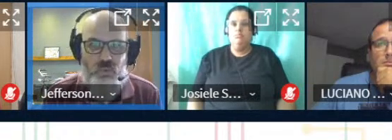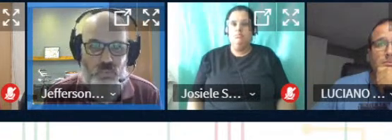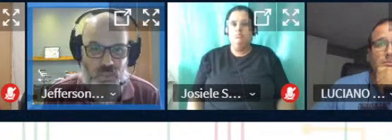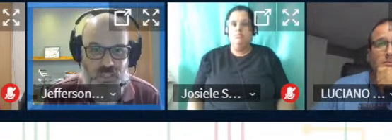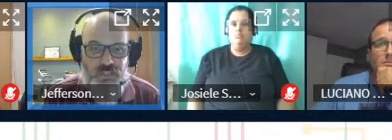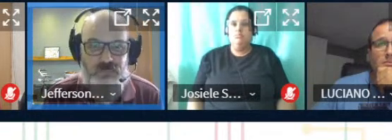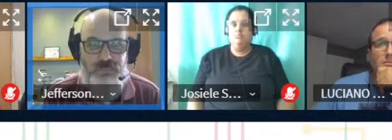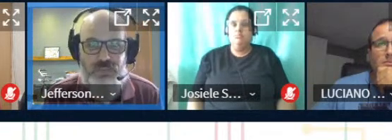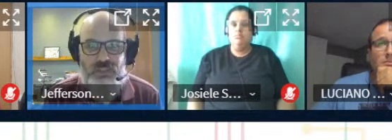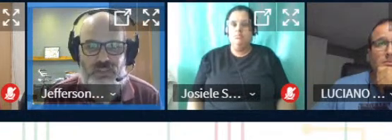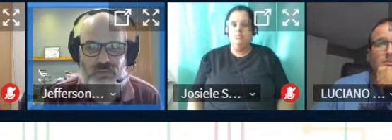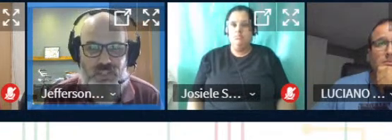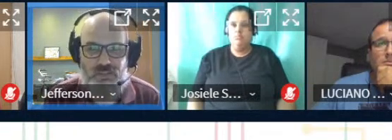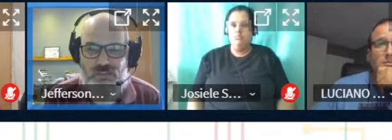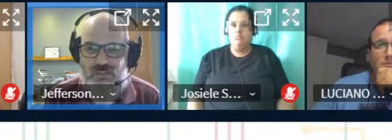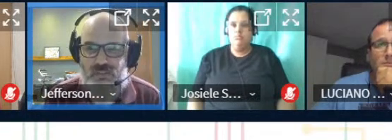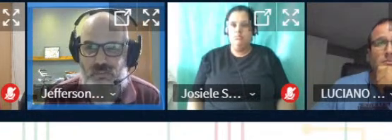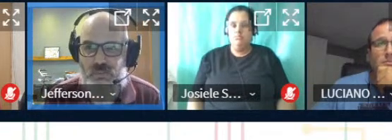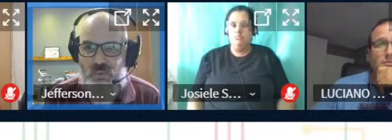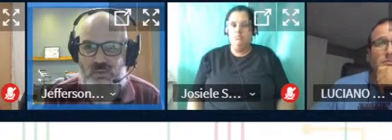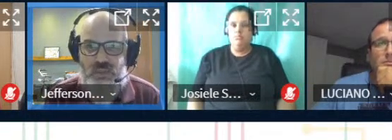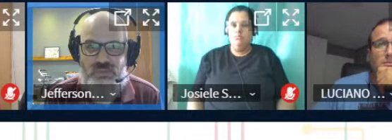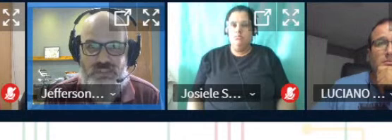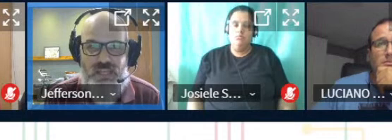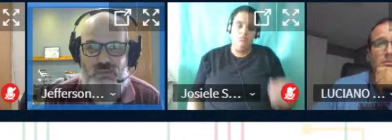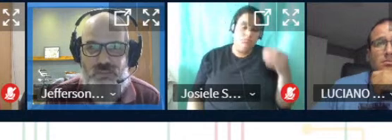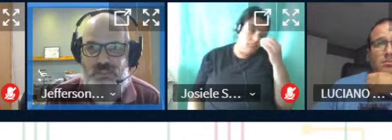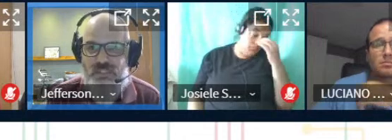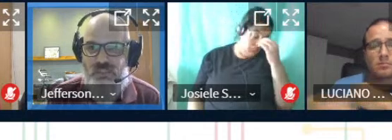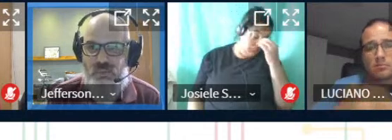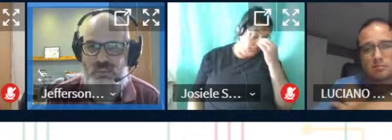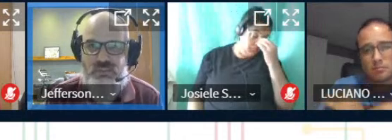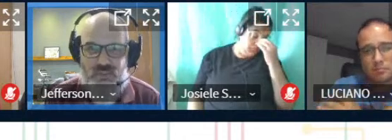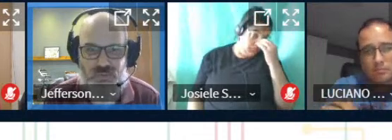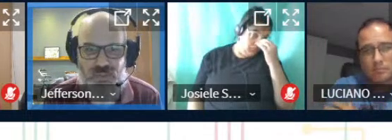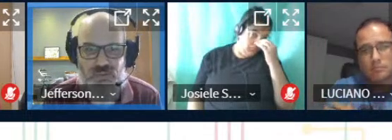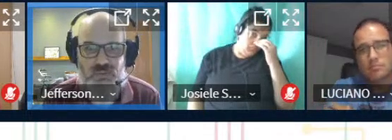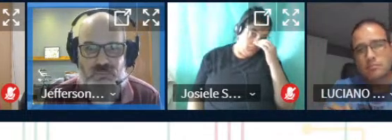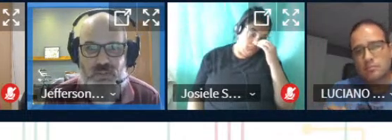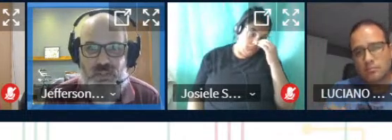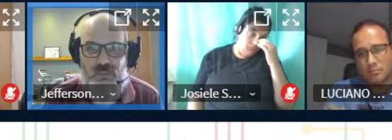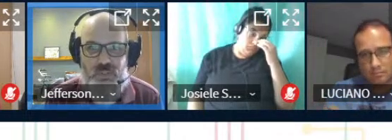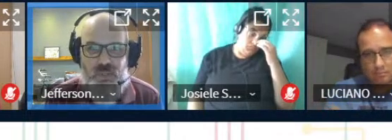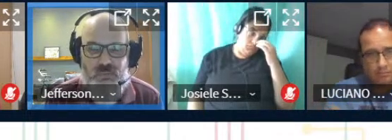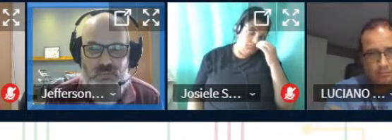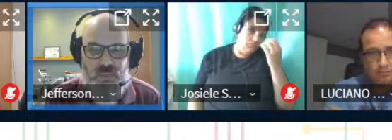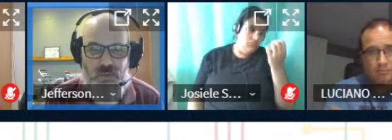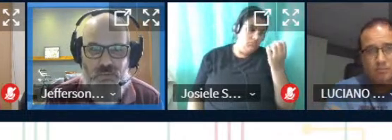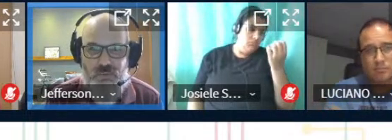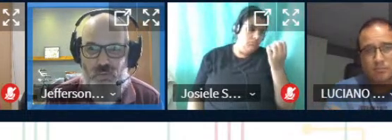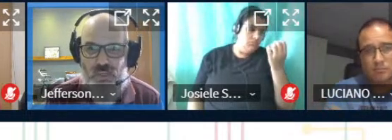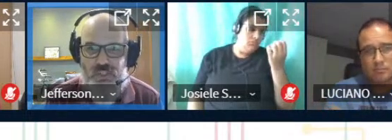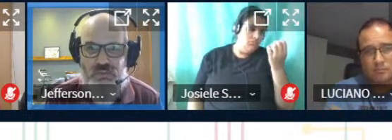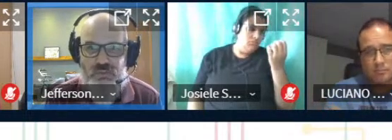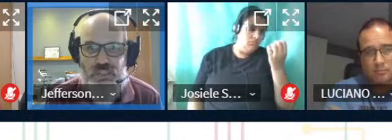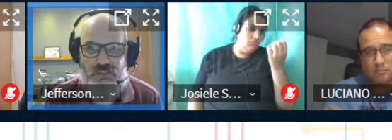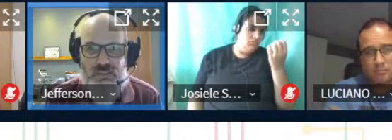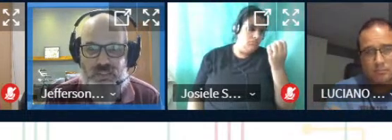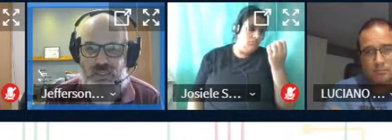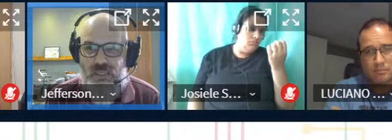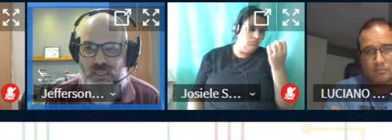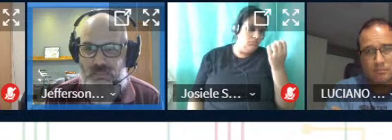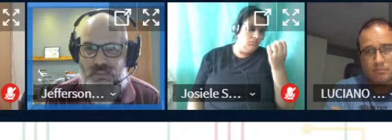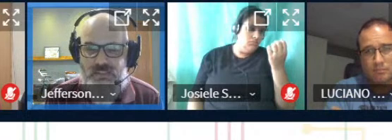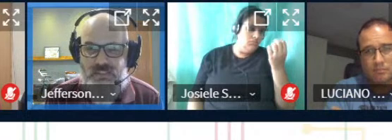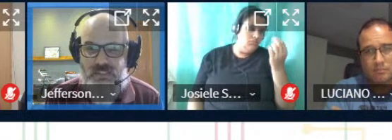é um grupo grande, então até nós temos procurado revezar os apresentadores nos eventos, porque é um trabalho coletivo,